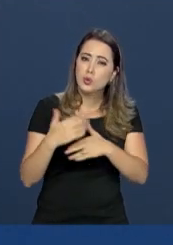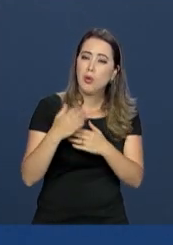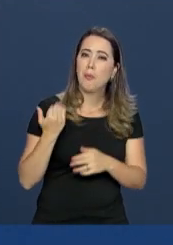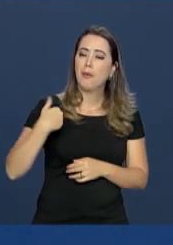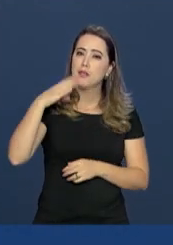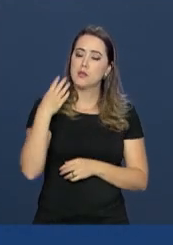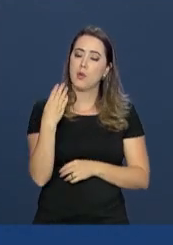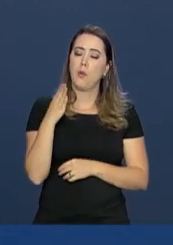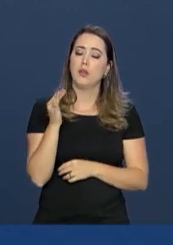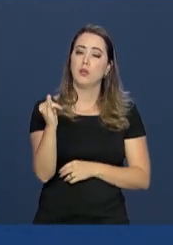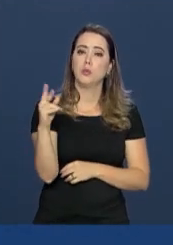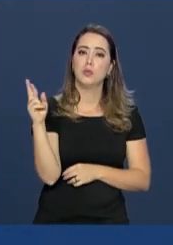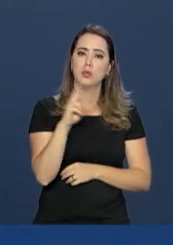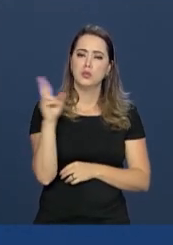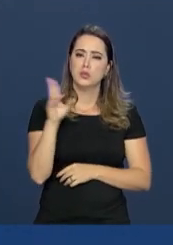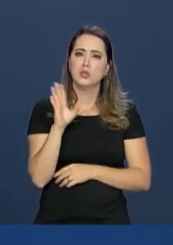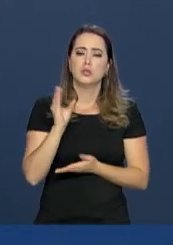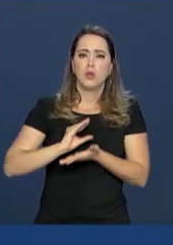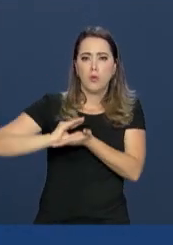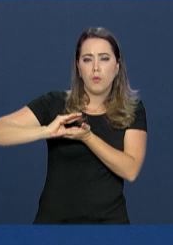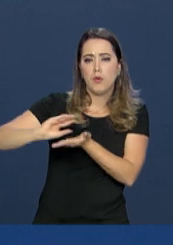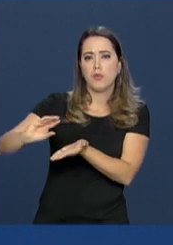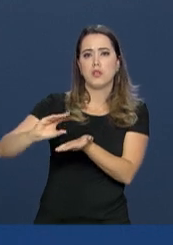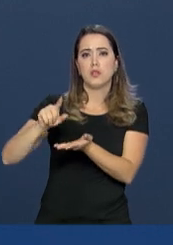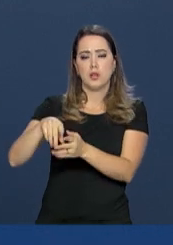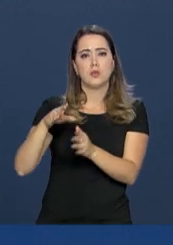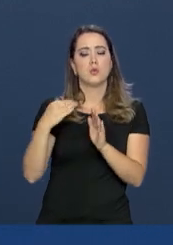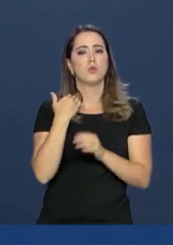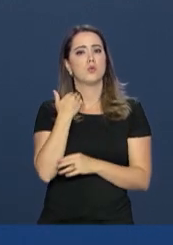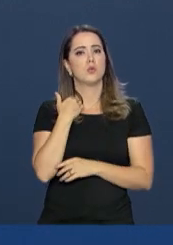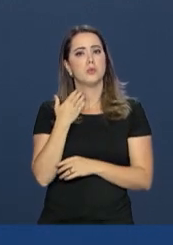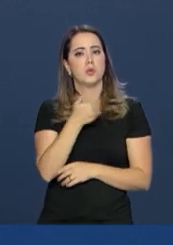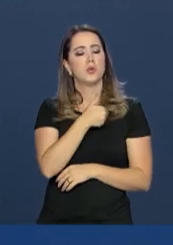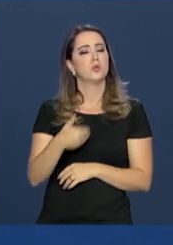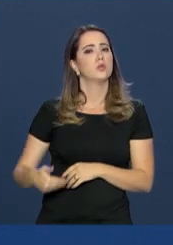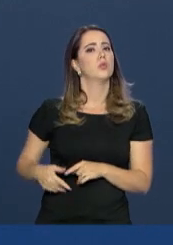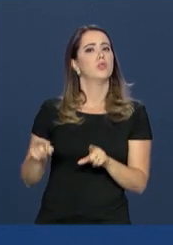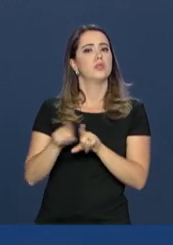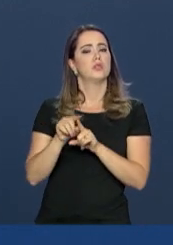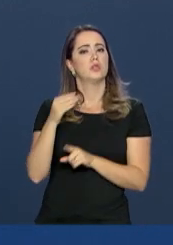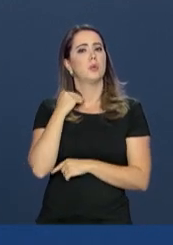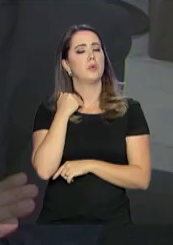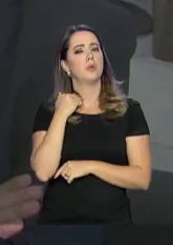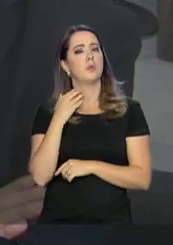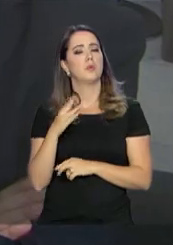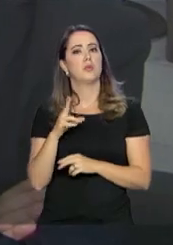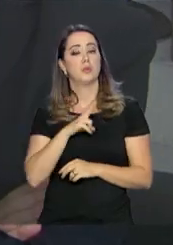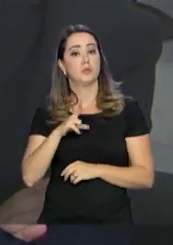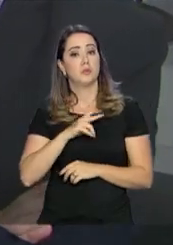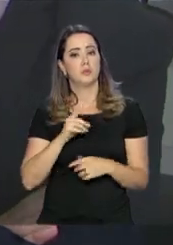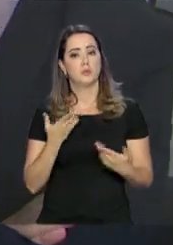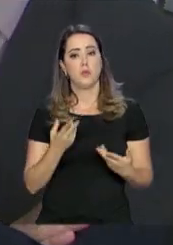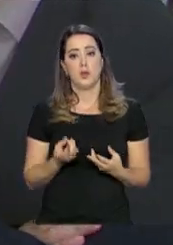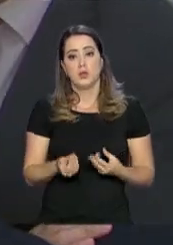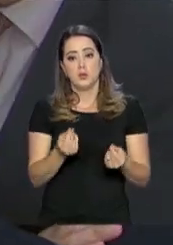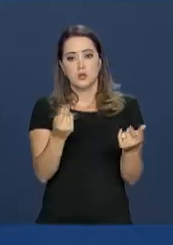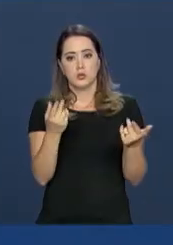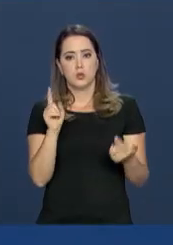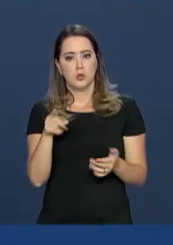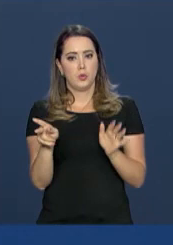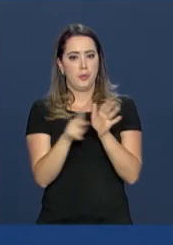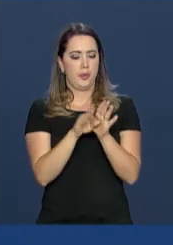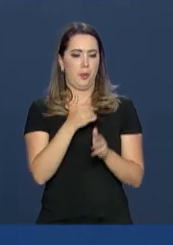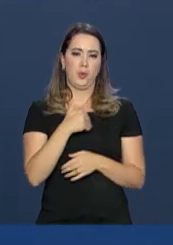4 bilhões estão à disposição nos bancos públicos e nos bancos particulares. Este dinheiro não é exatamente um dinheiro